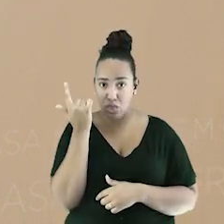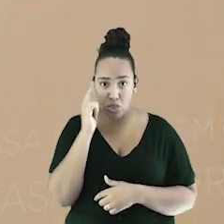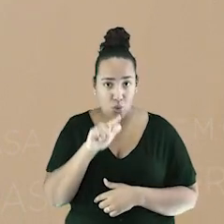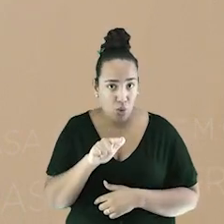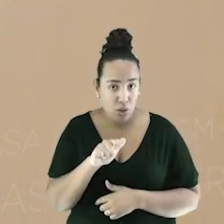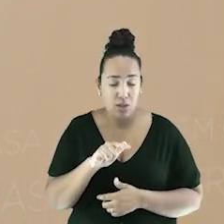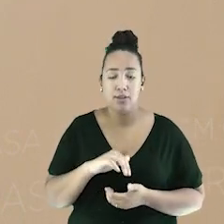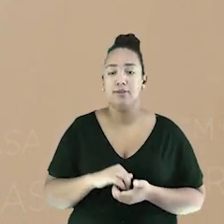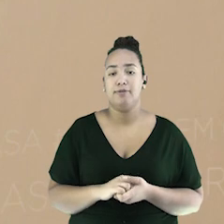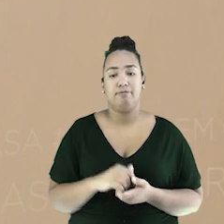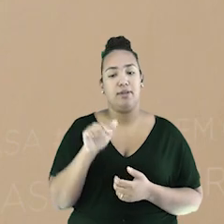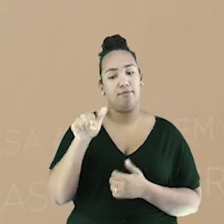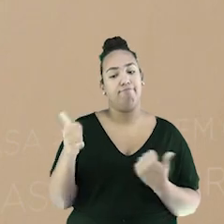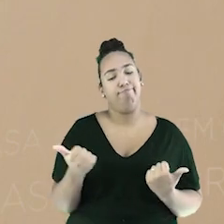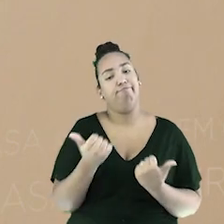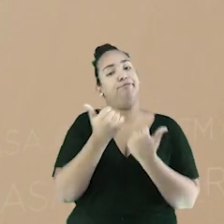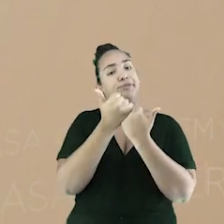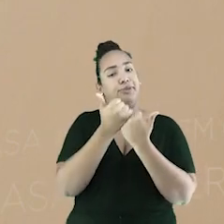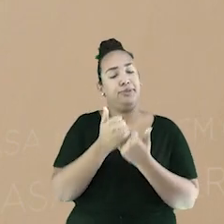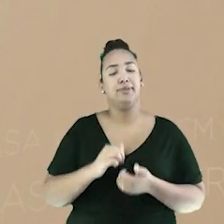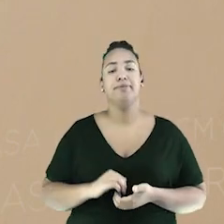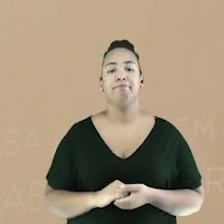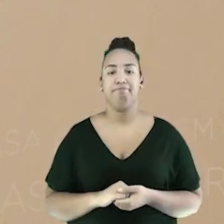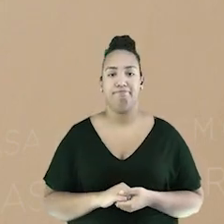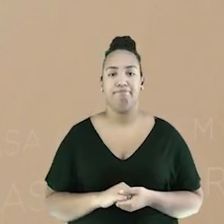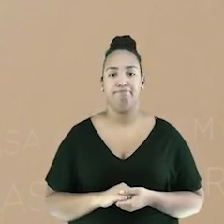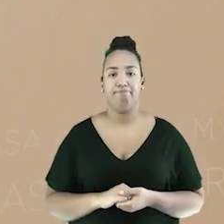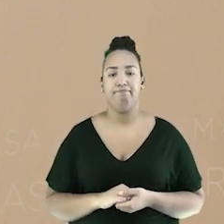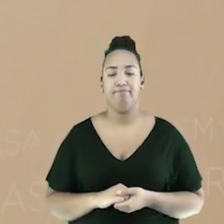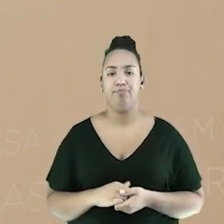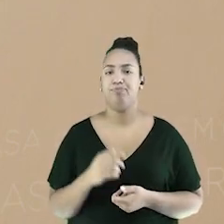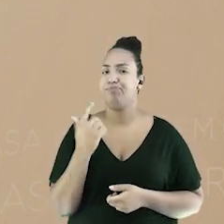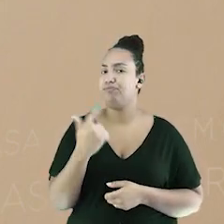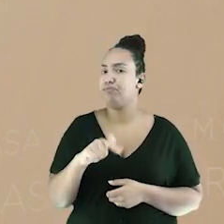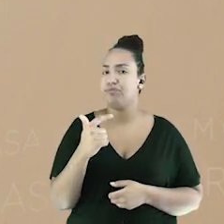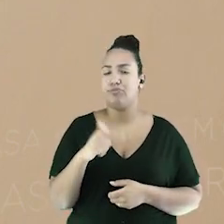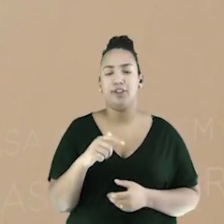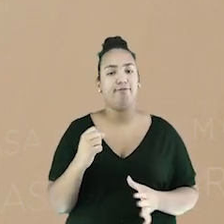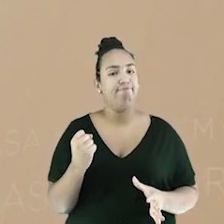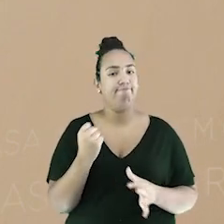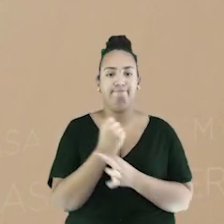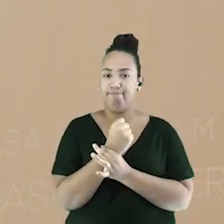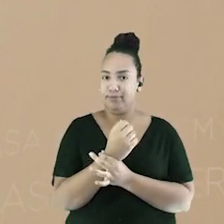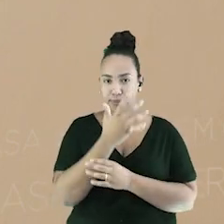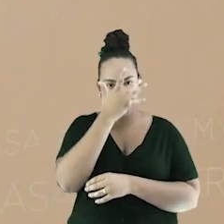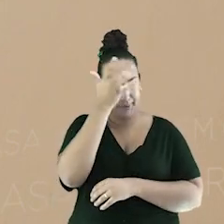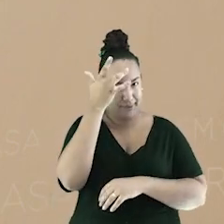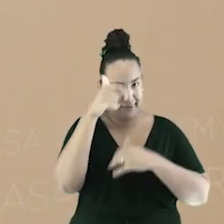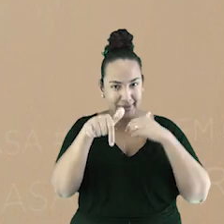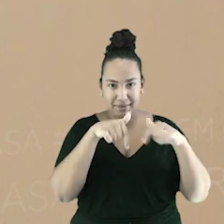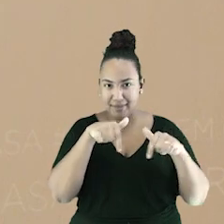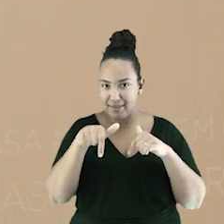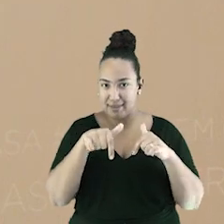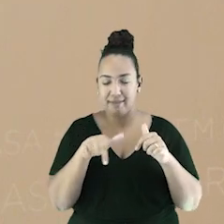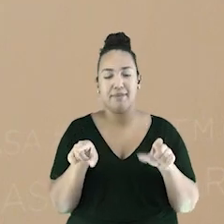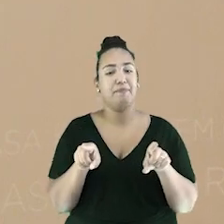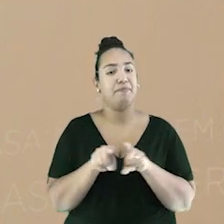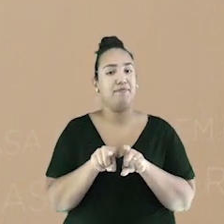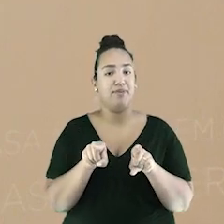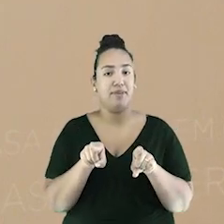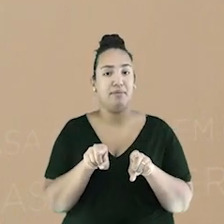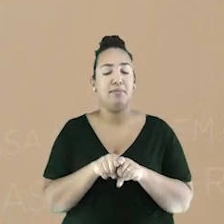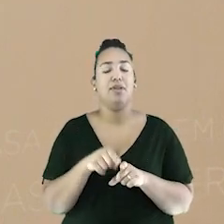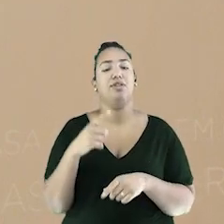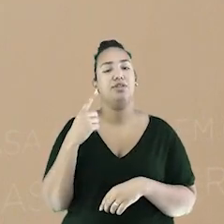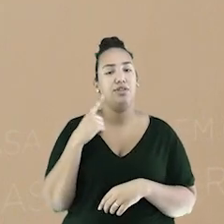segurança para os trabalhadores e constantemente acidentes aconteciam. O acidente mais comum era quando os